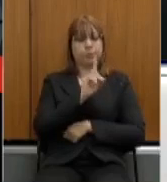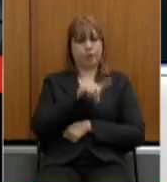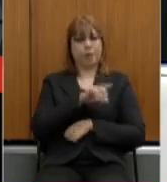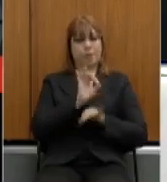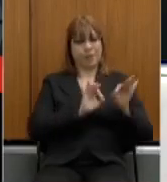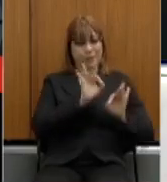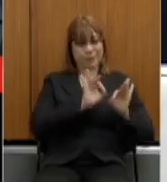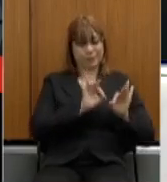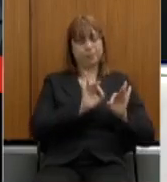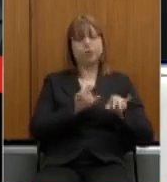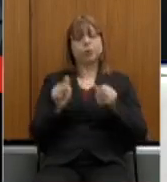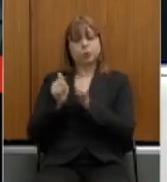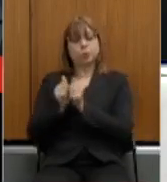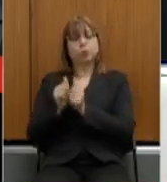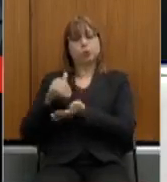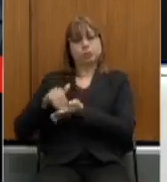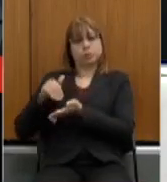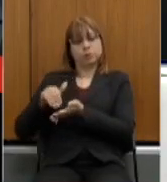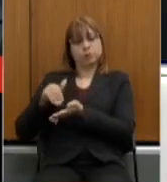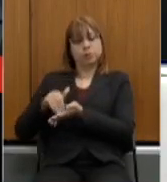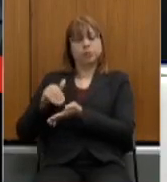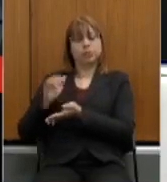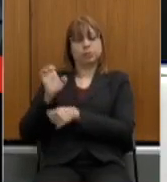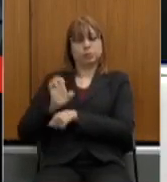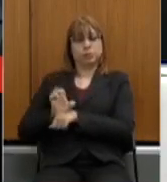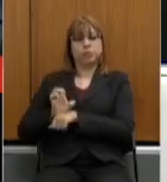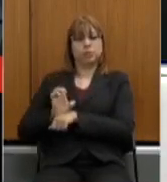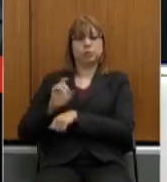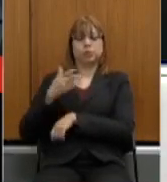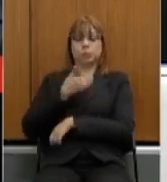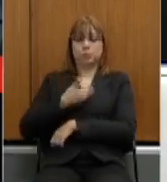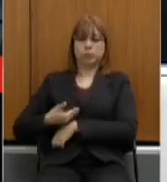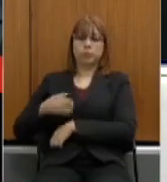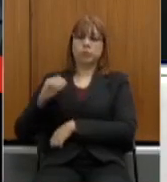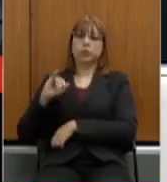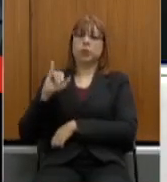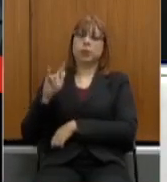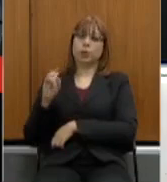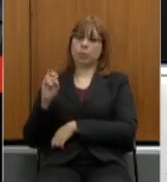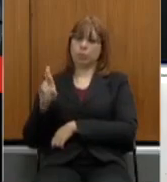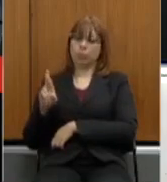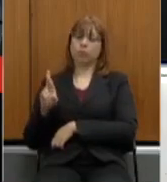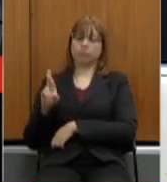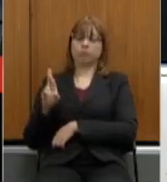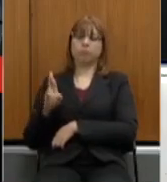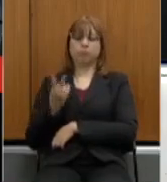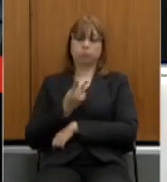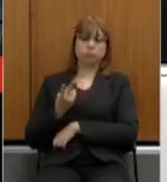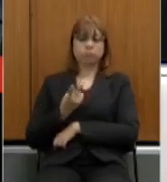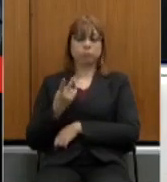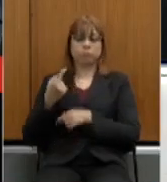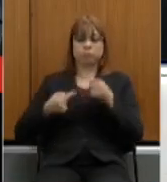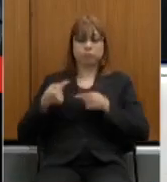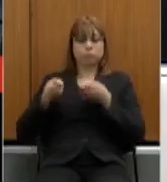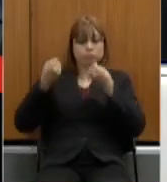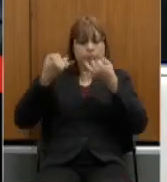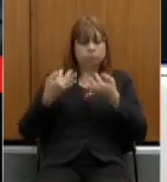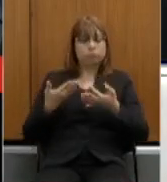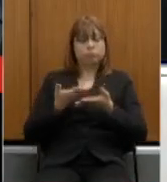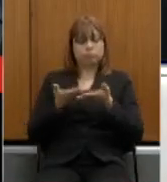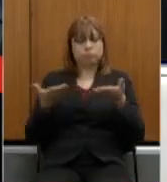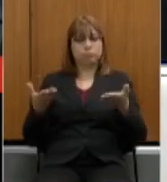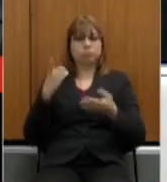juntamente com o secretário de estado de governo Igor Eto para trazer esclarecimentos aos deputados nós temos uma lista